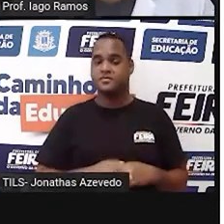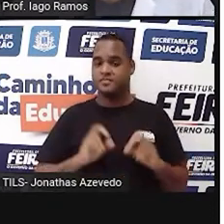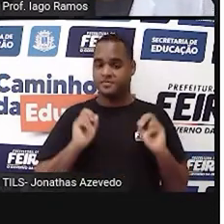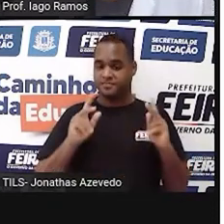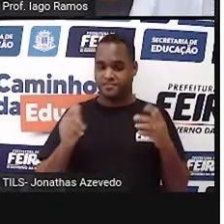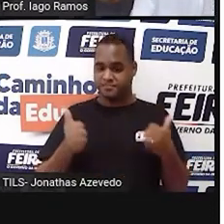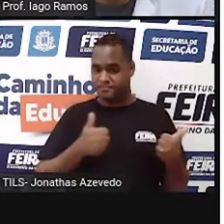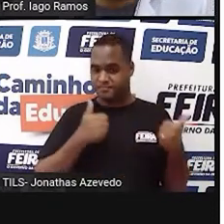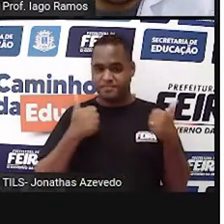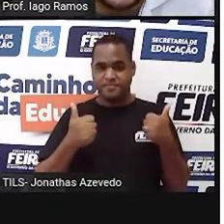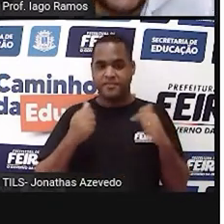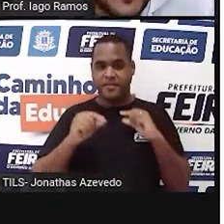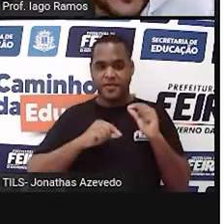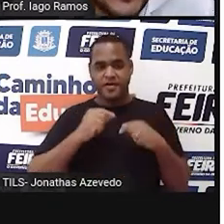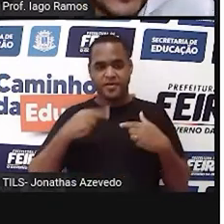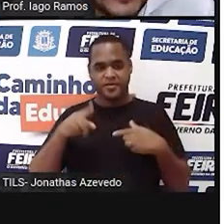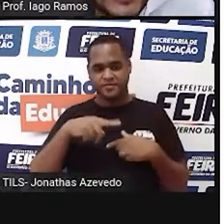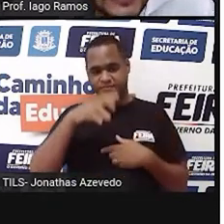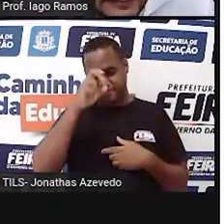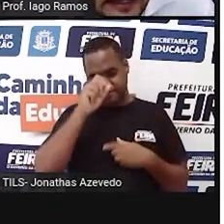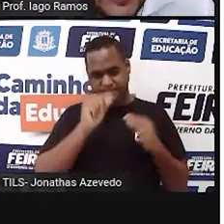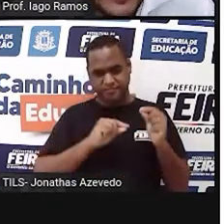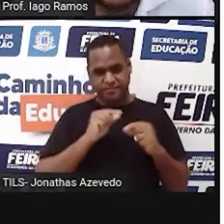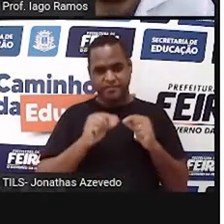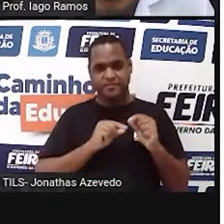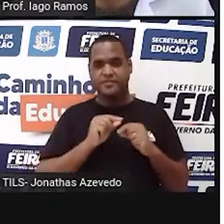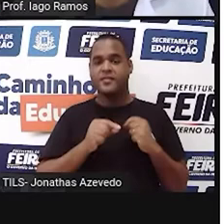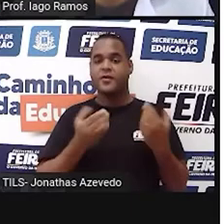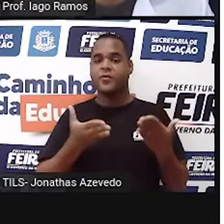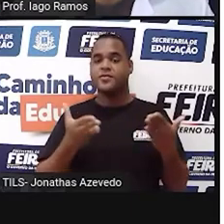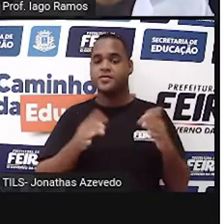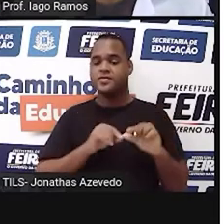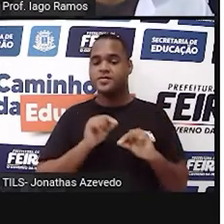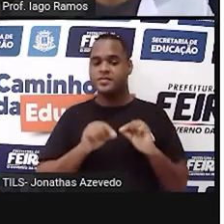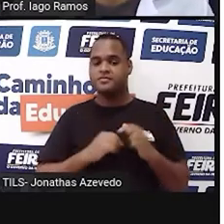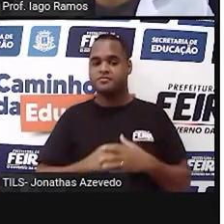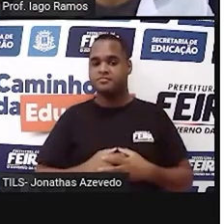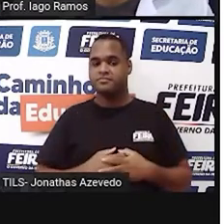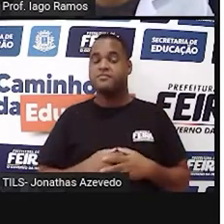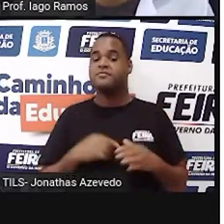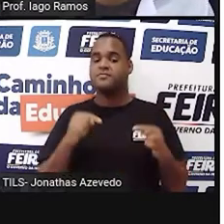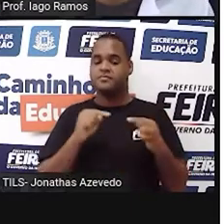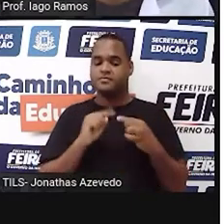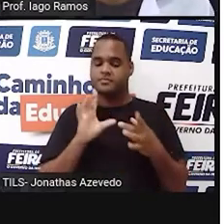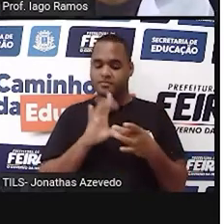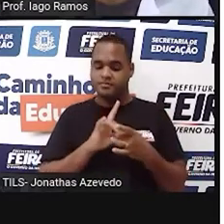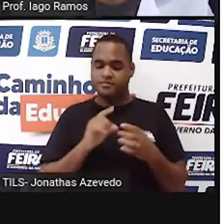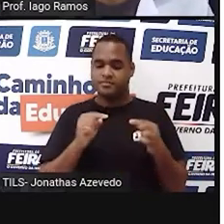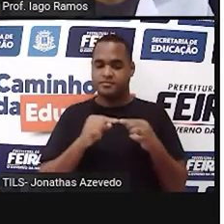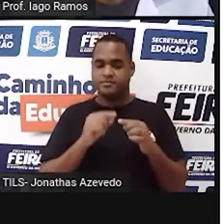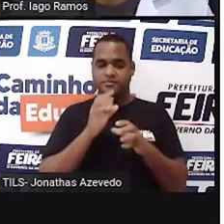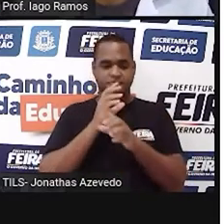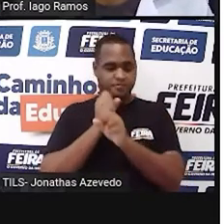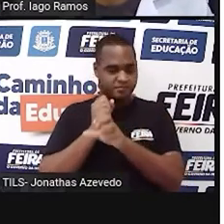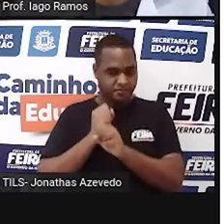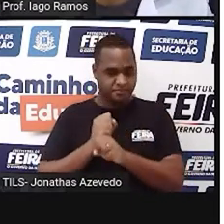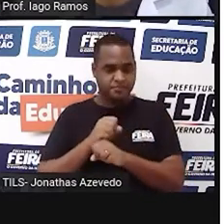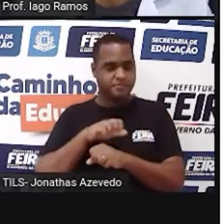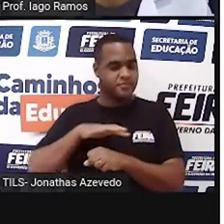tá bom? E o que é que a gente vai aprender nessa aula hoje? Tem a ver com calcular